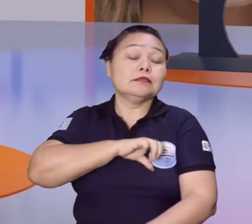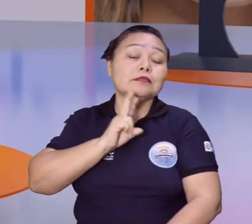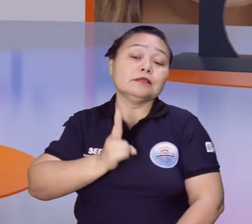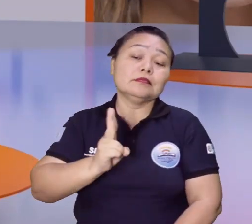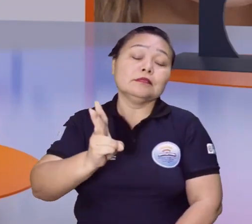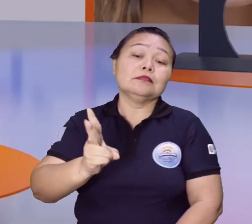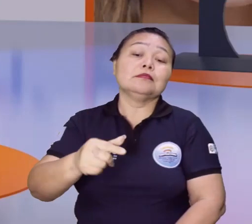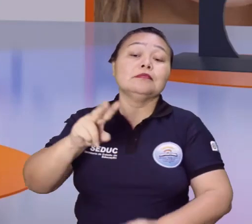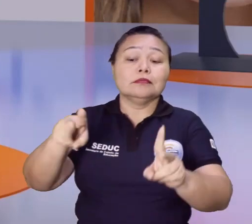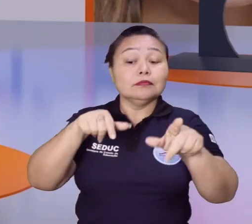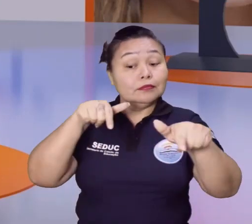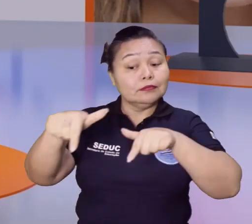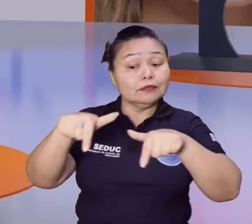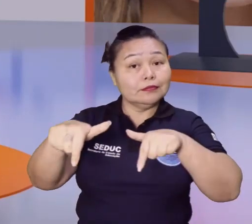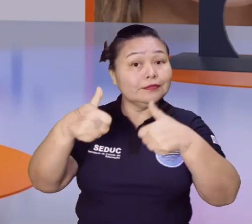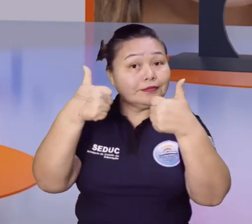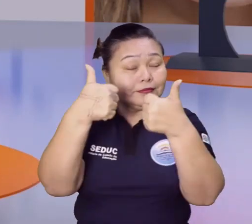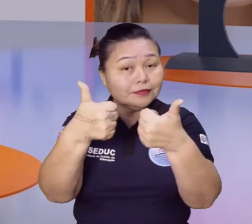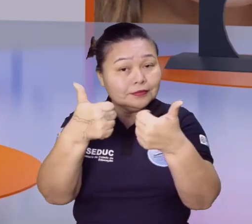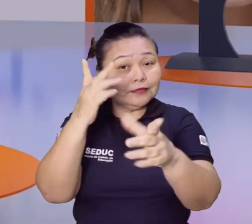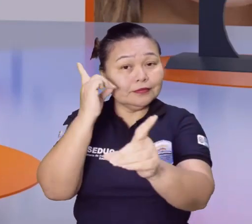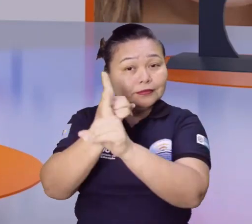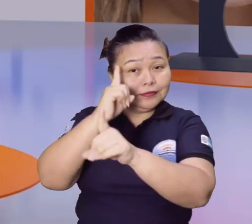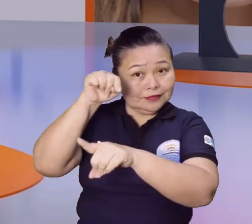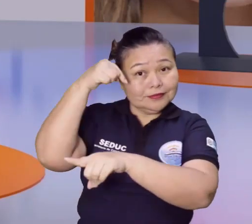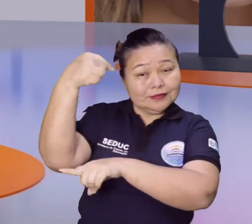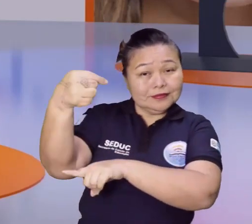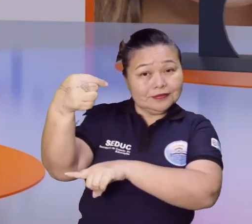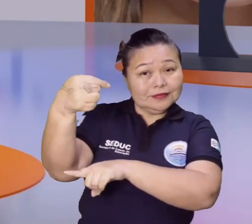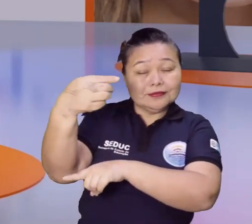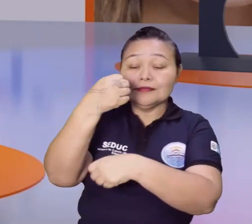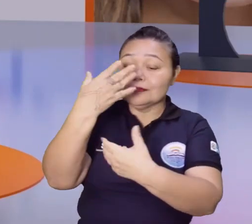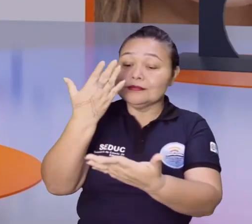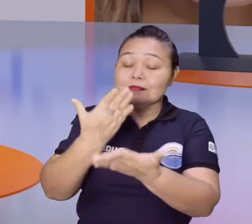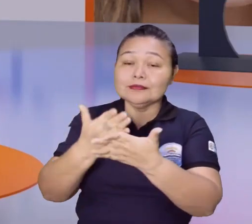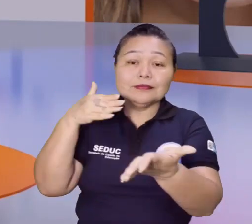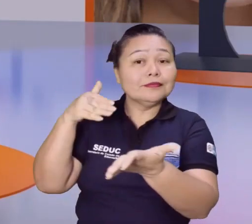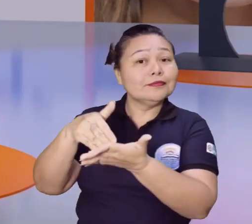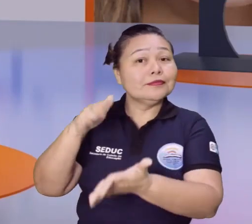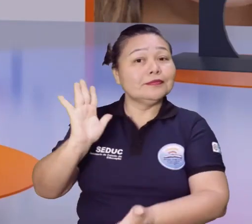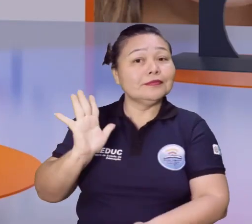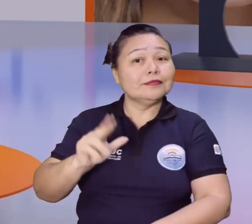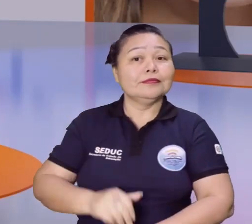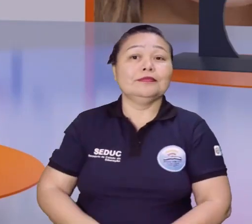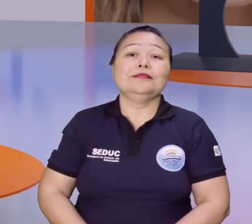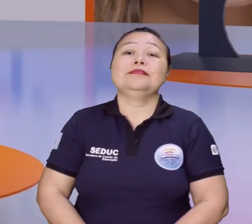o assunto sobre trabalho, tá bom? Encontro vocês lá. Bons estudos e até mais!